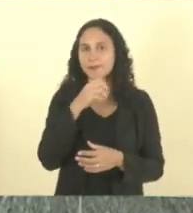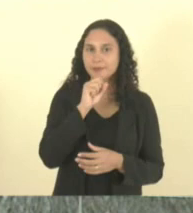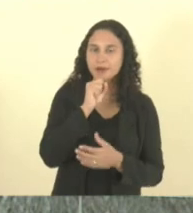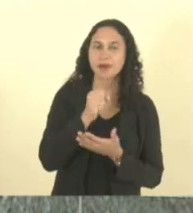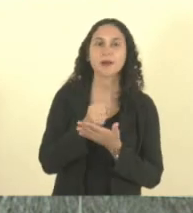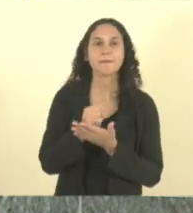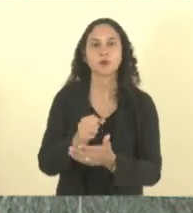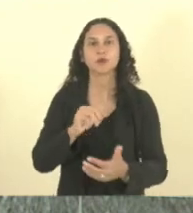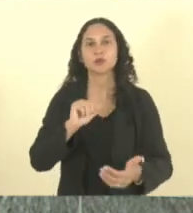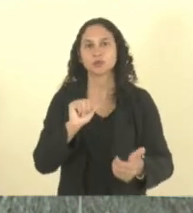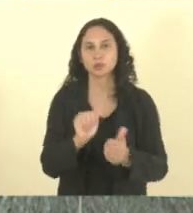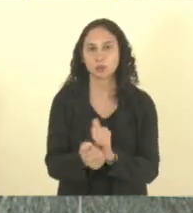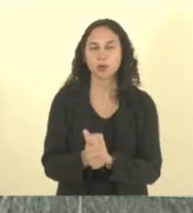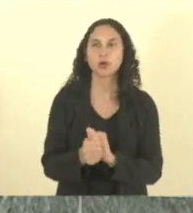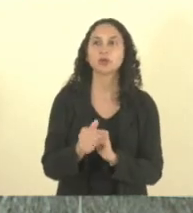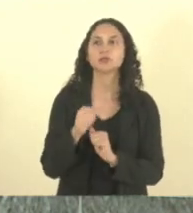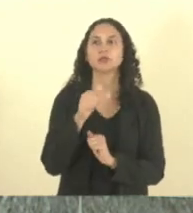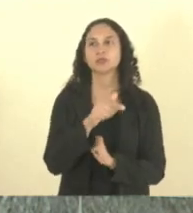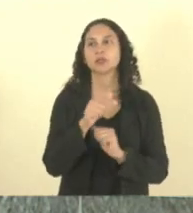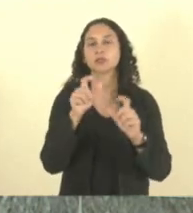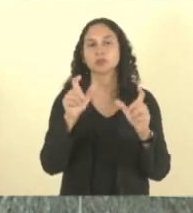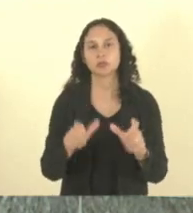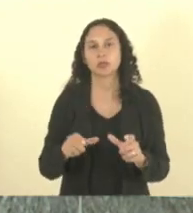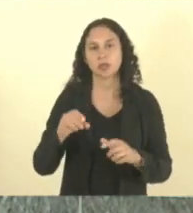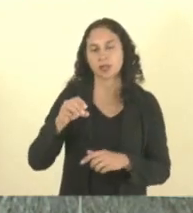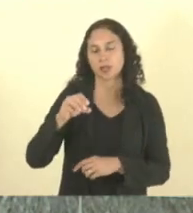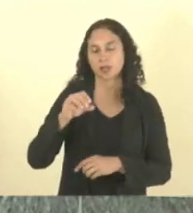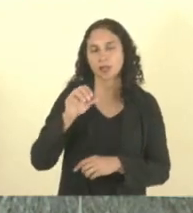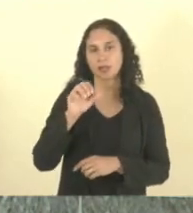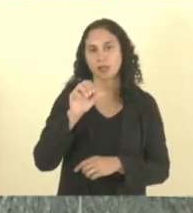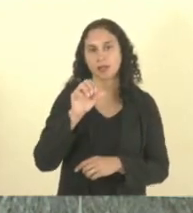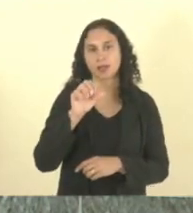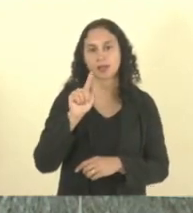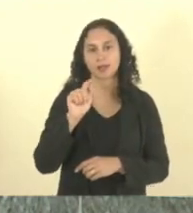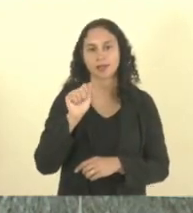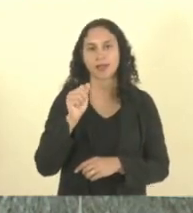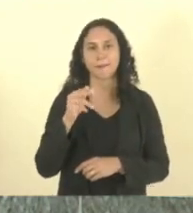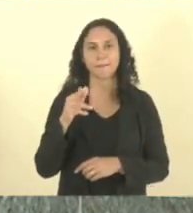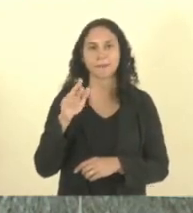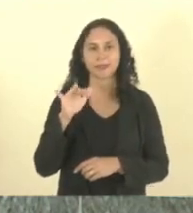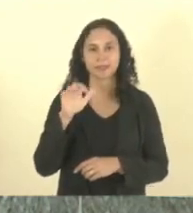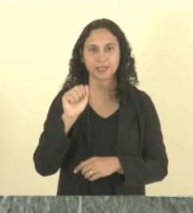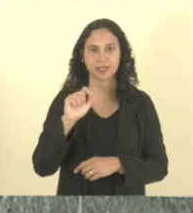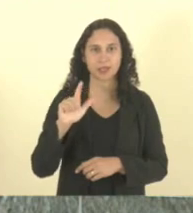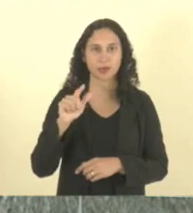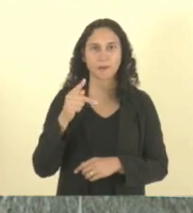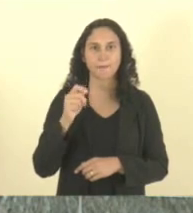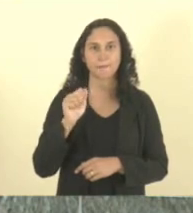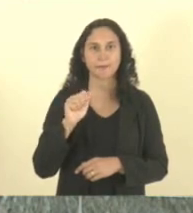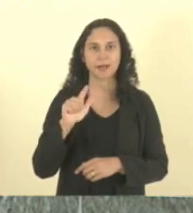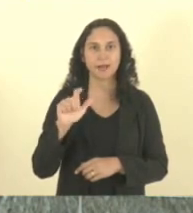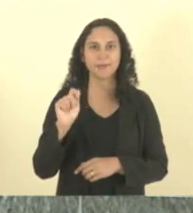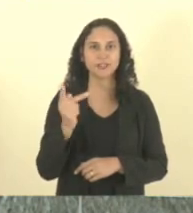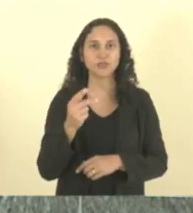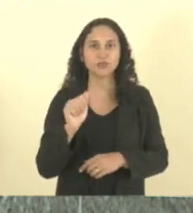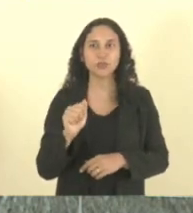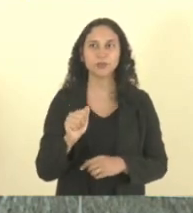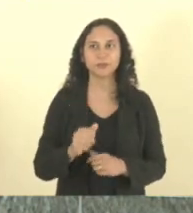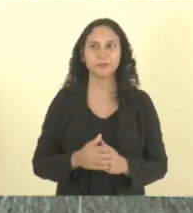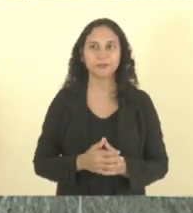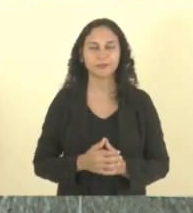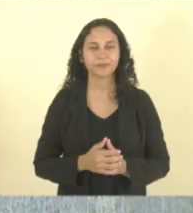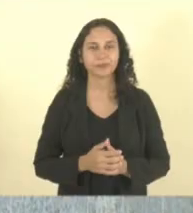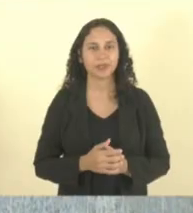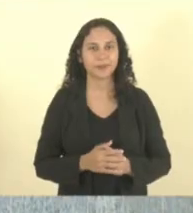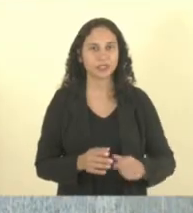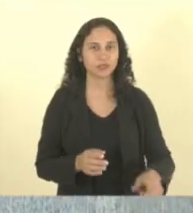Apoio ao Esporte no município de São Gabriel da Palha. Eu vou encaminhar a relatoria para a deputada Raquel, que é da terra,